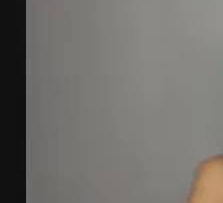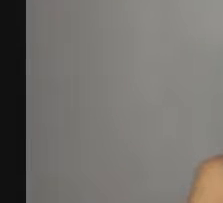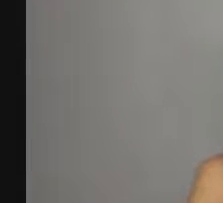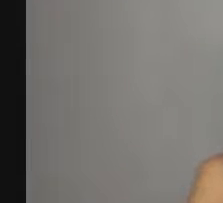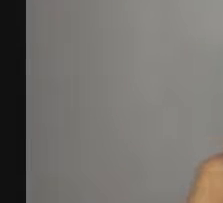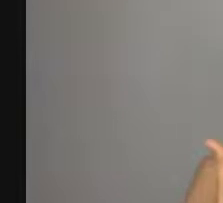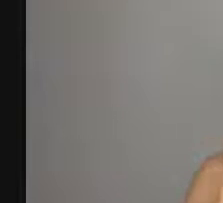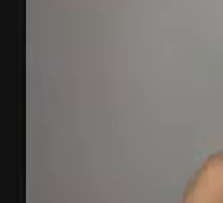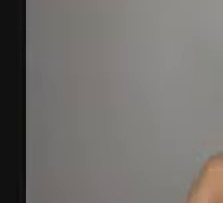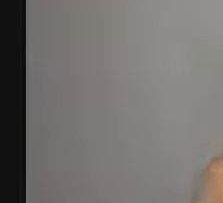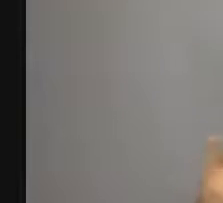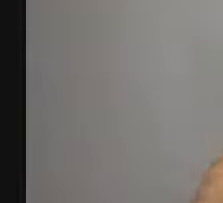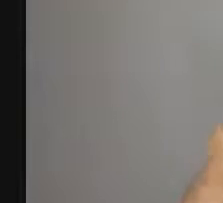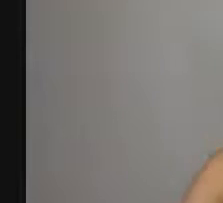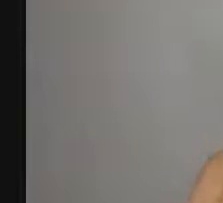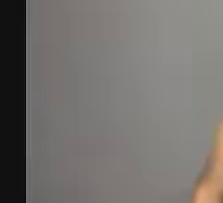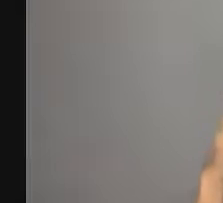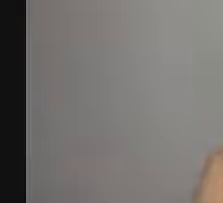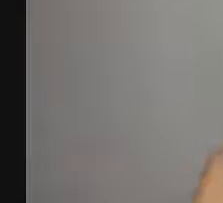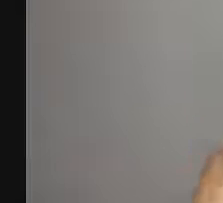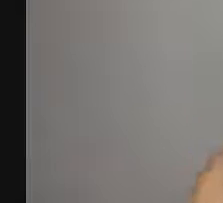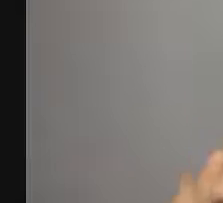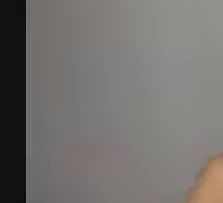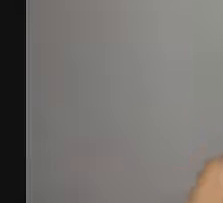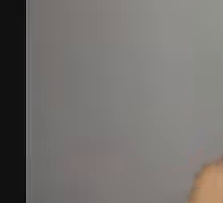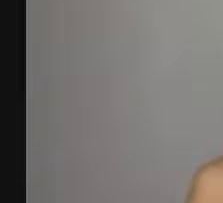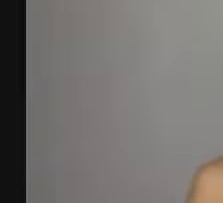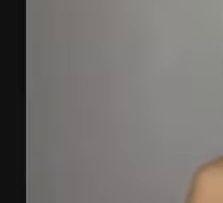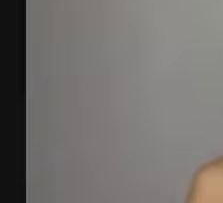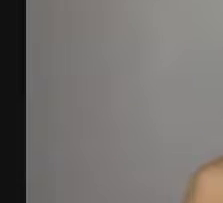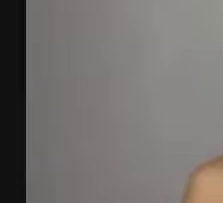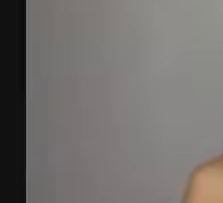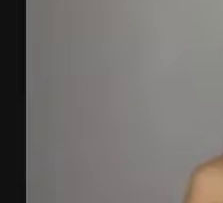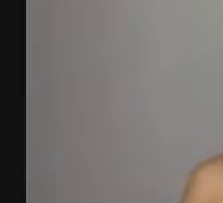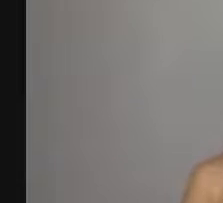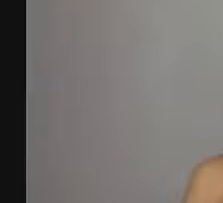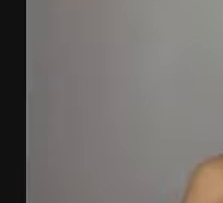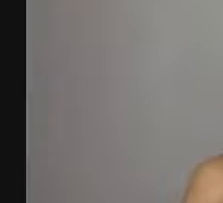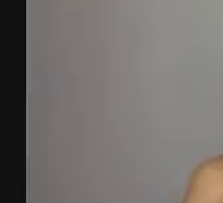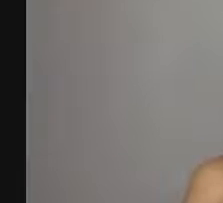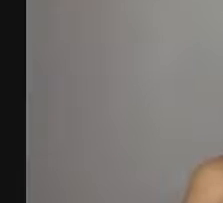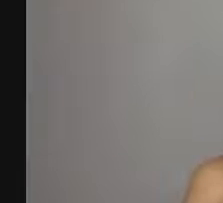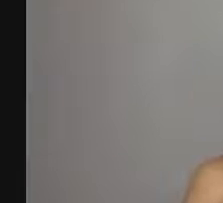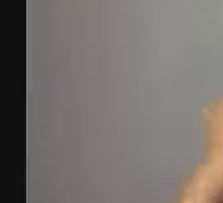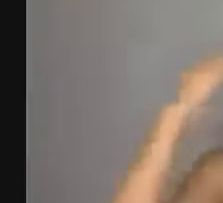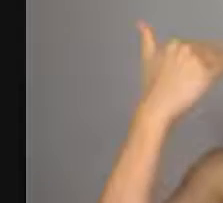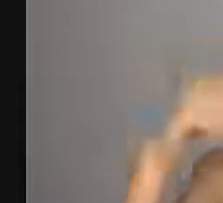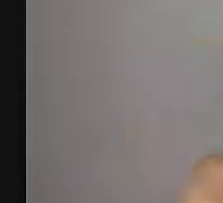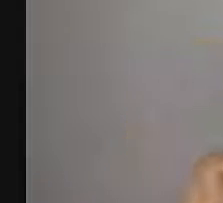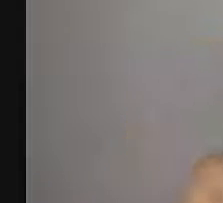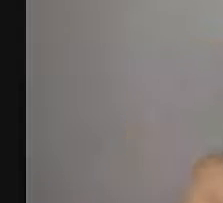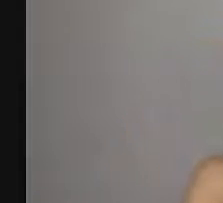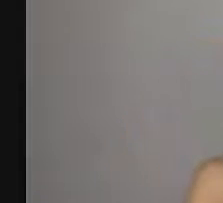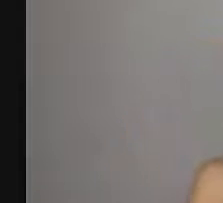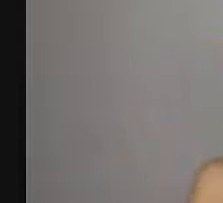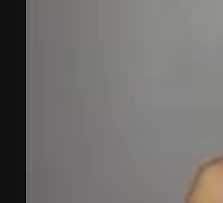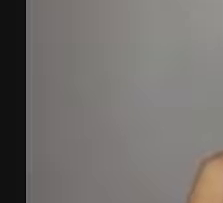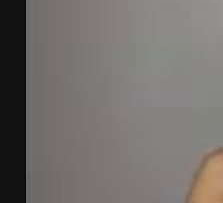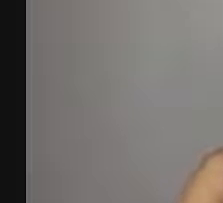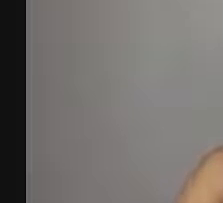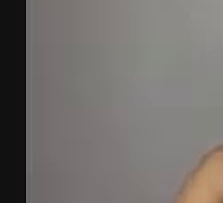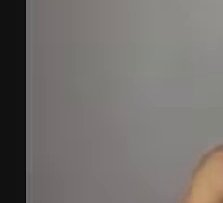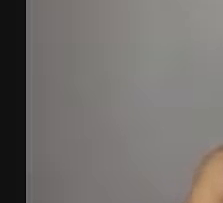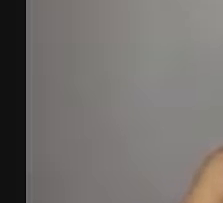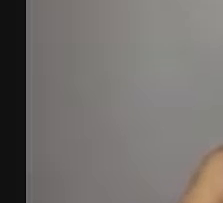por meio por Rachida pra gente ter falado muito rápido às vezes mas muito obrigado por essa tradução